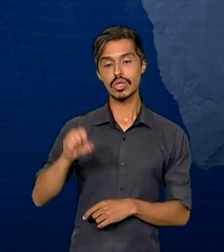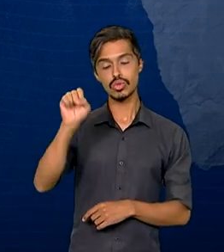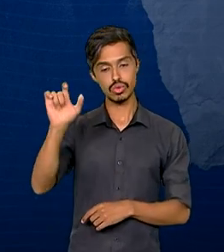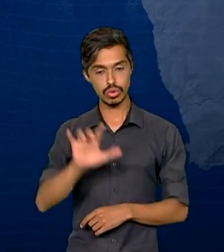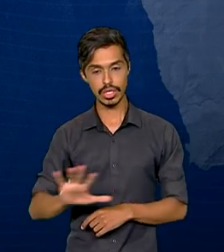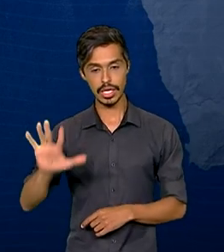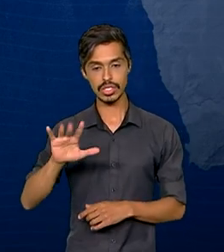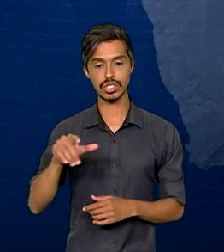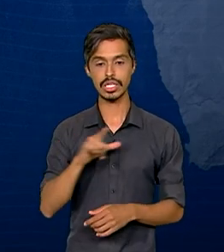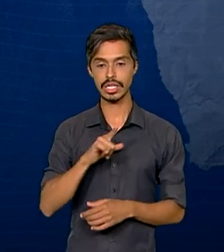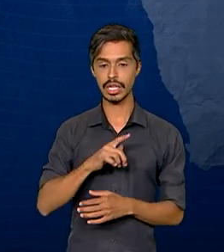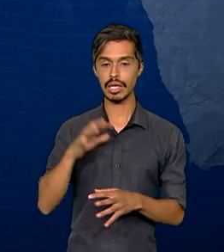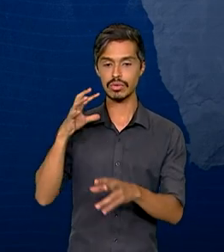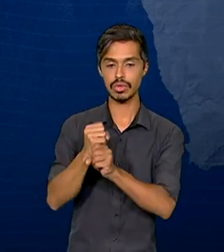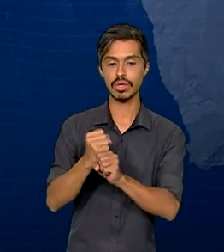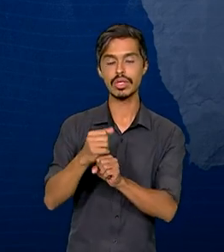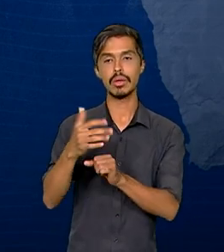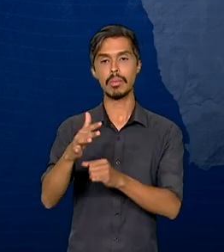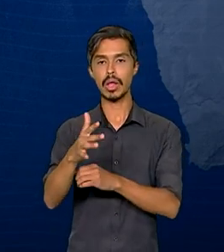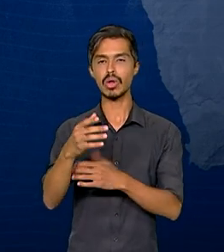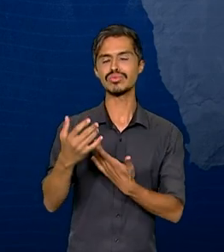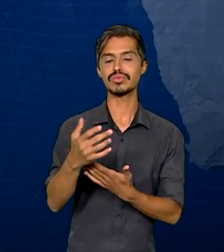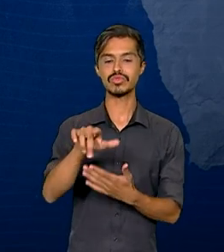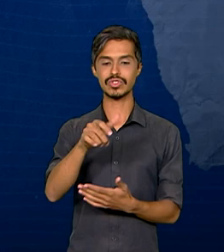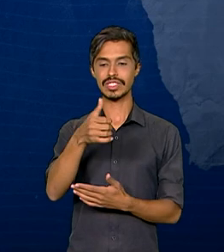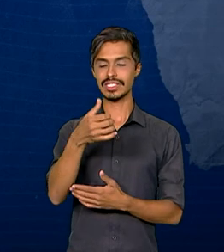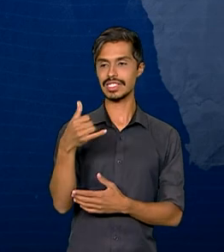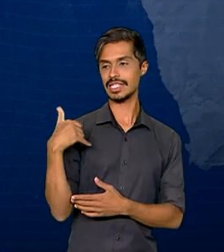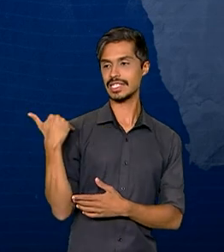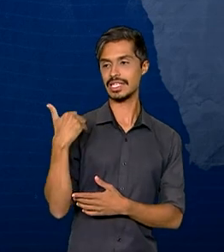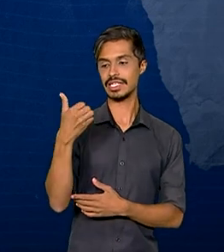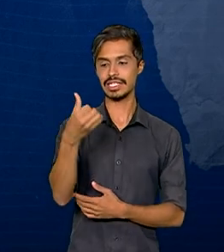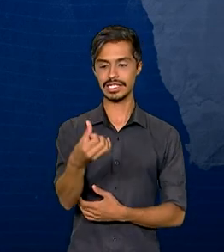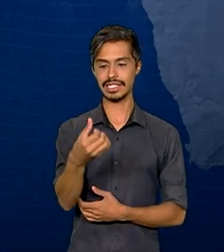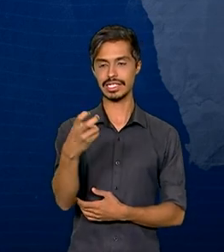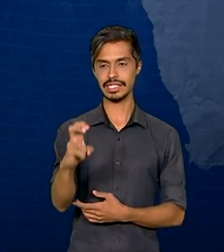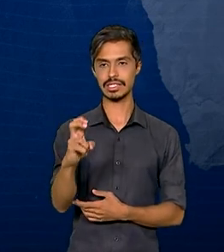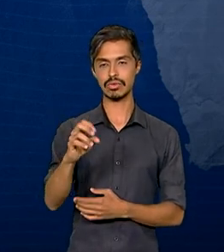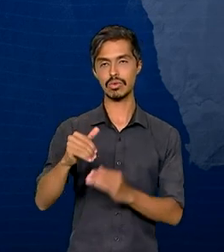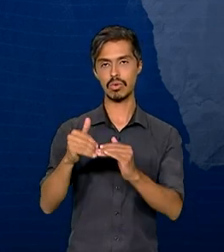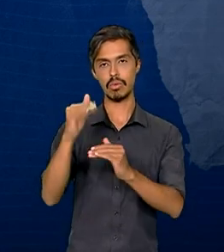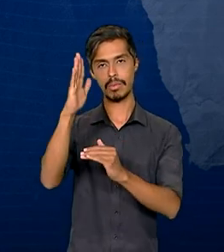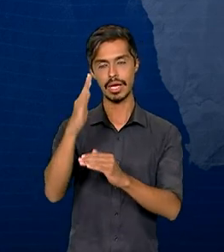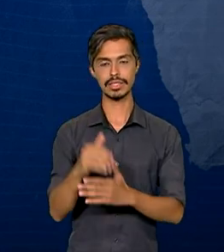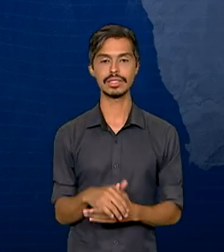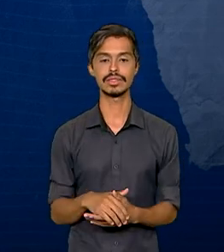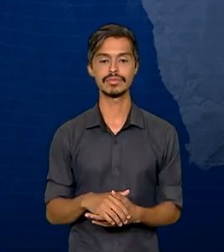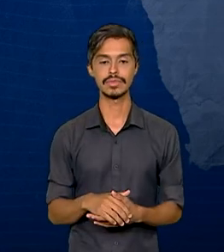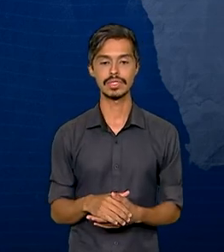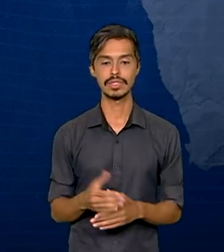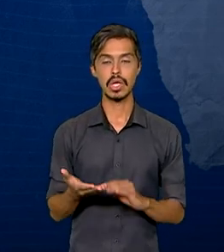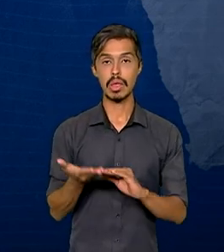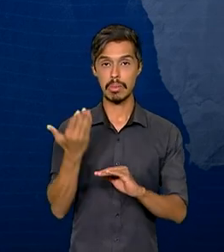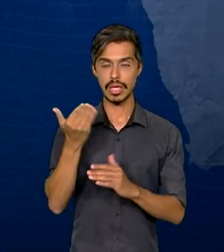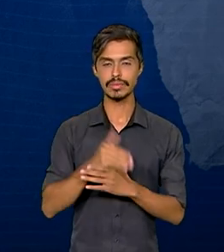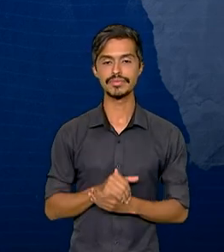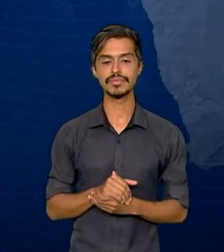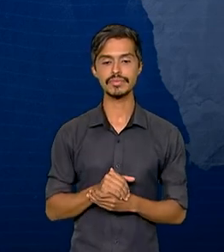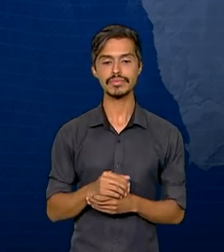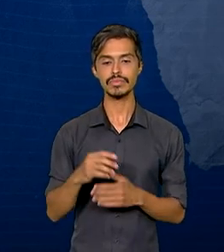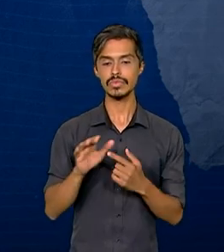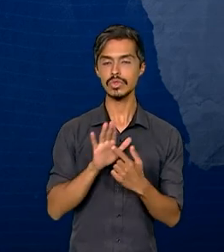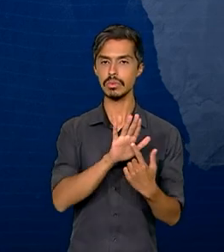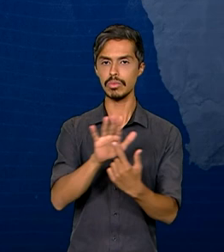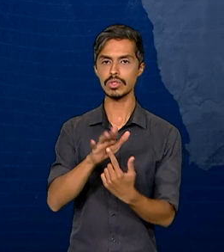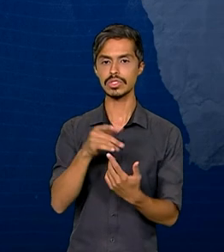concentram a maior proporção de pessoas com 65 anos ou mais. Os números também indicam que de